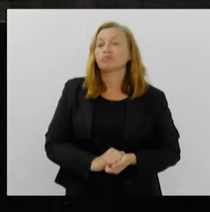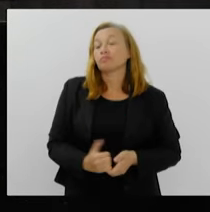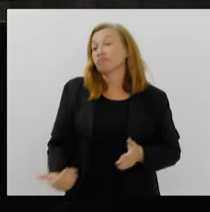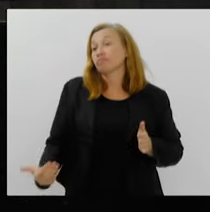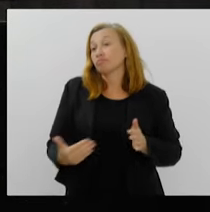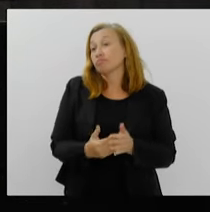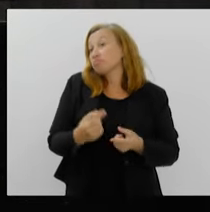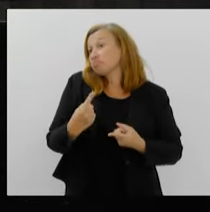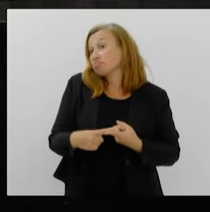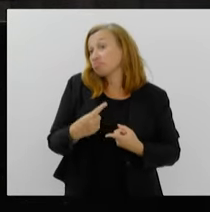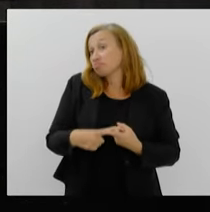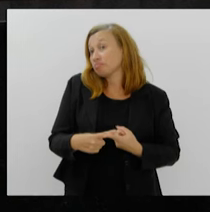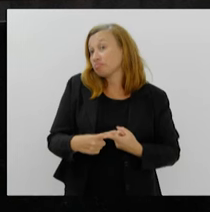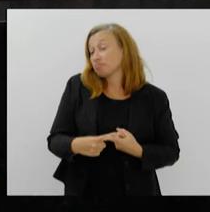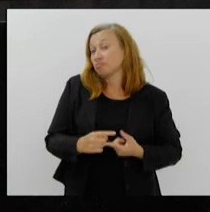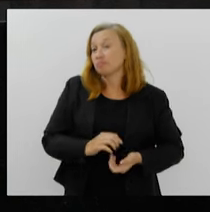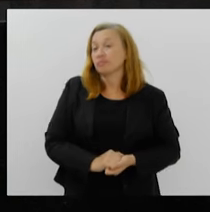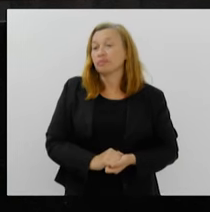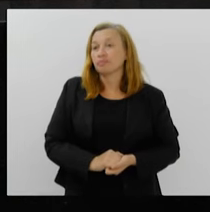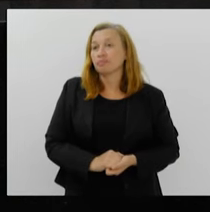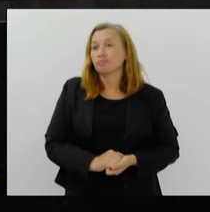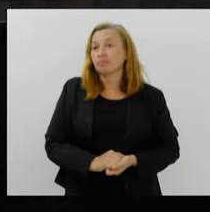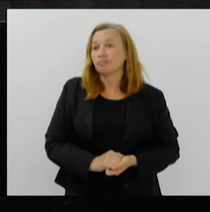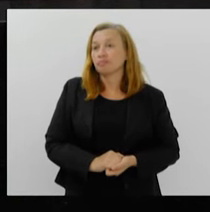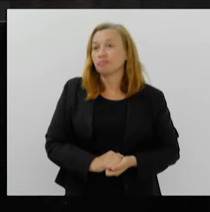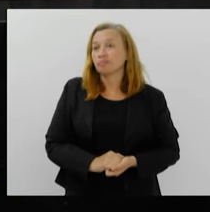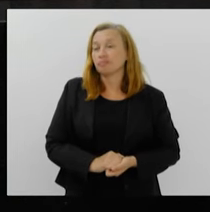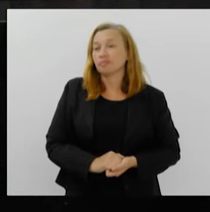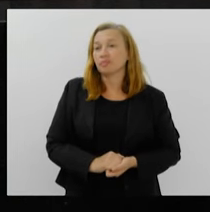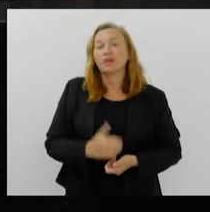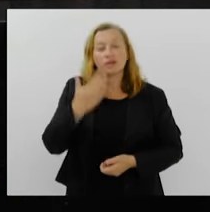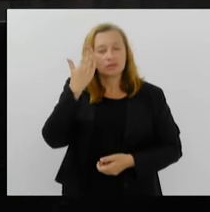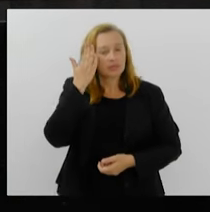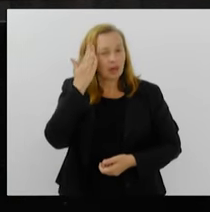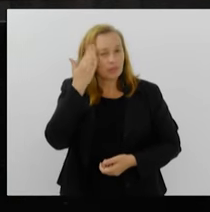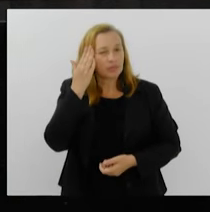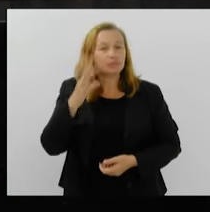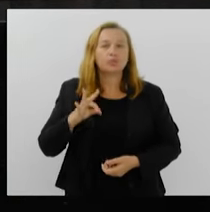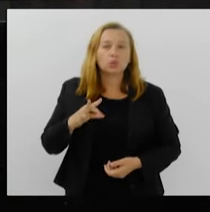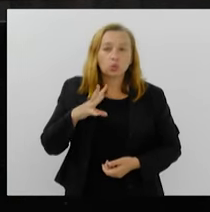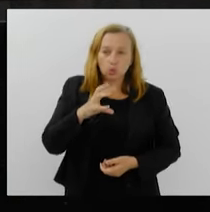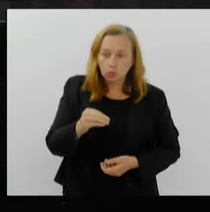porque o que é sabido por todos,